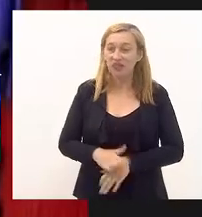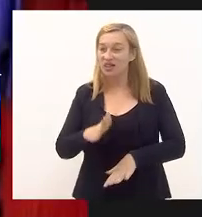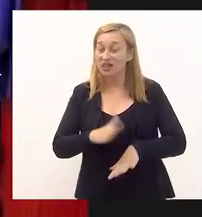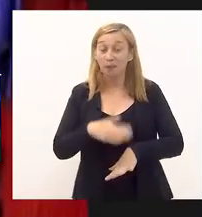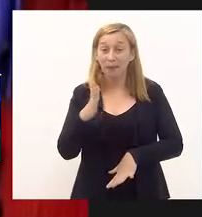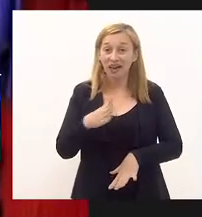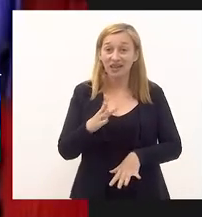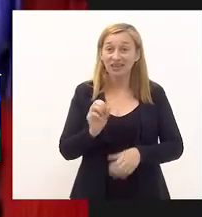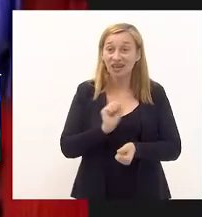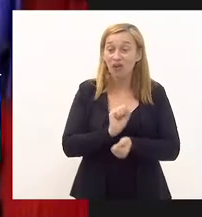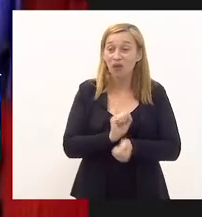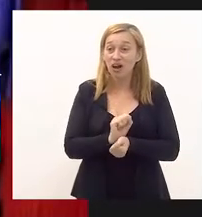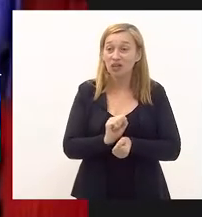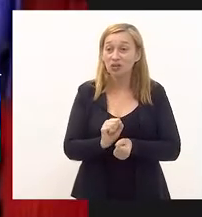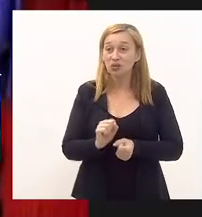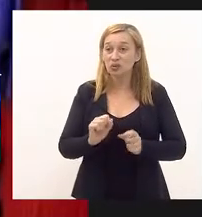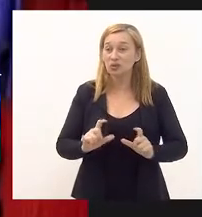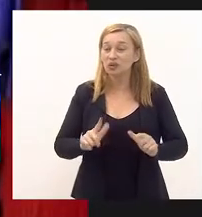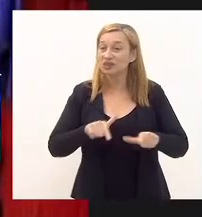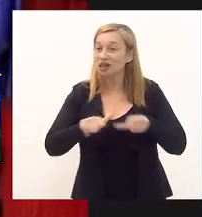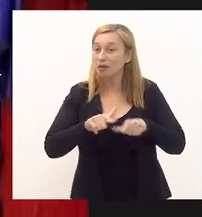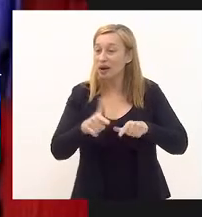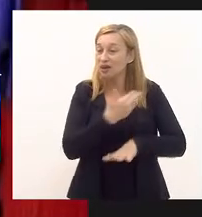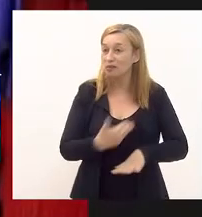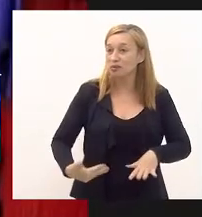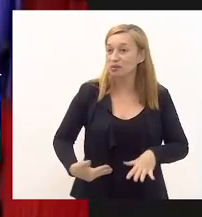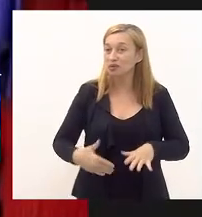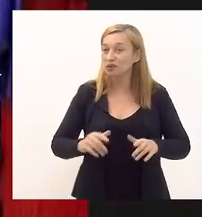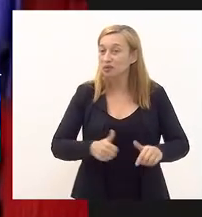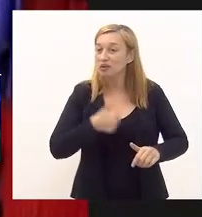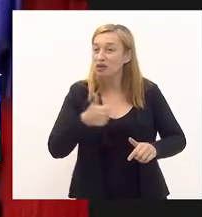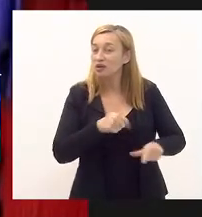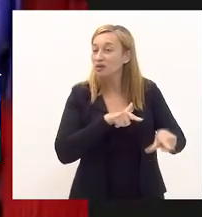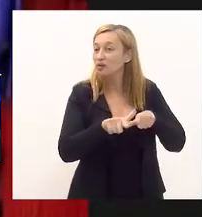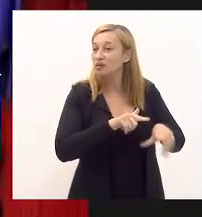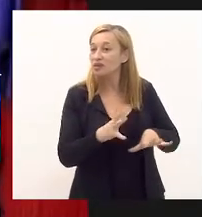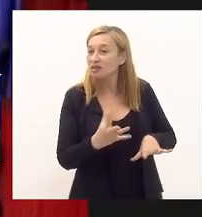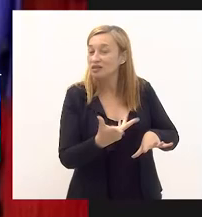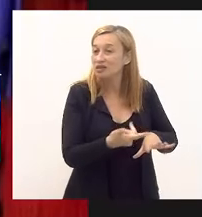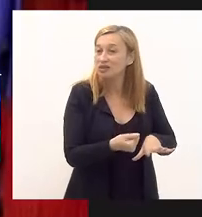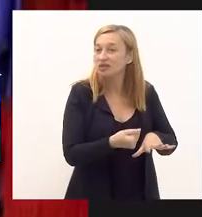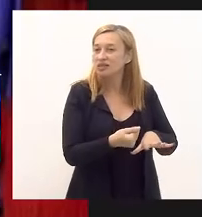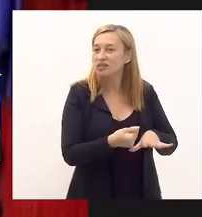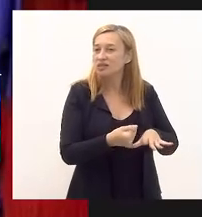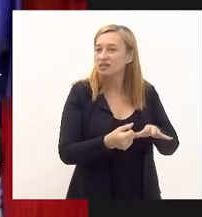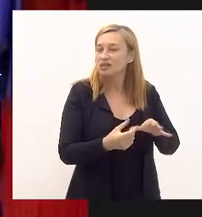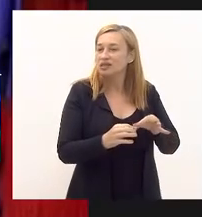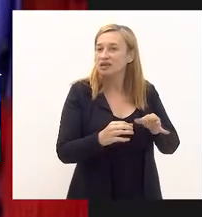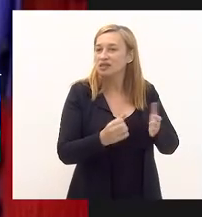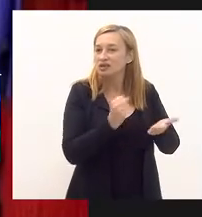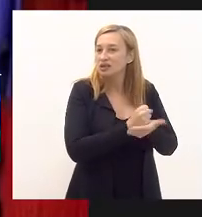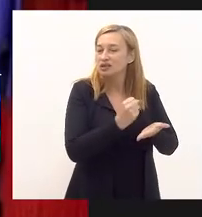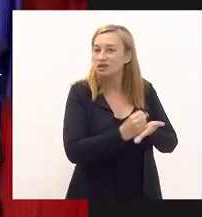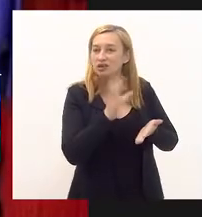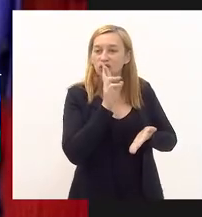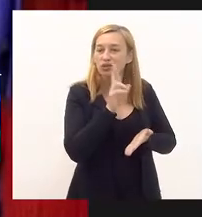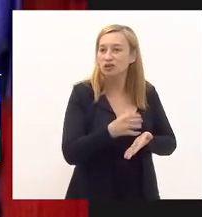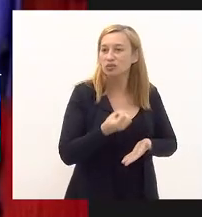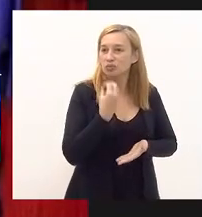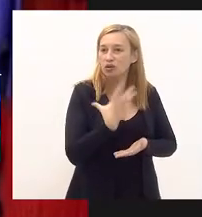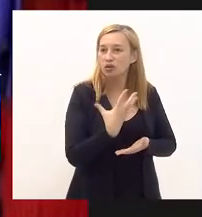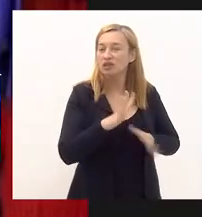o que se espera do agente público é o melhor desempenho possível de suas atuações e atribuições para lograr os melhores resultados